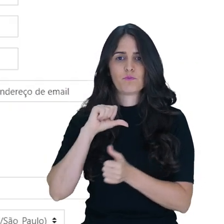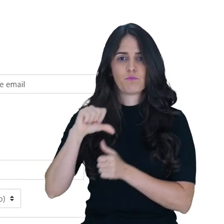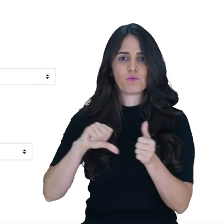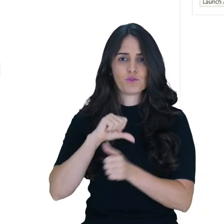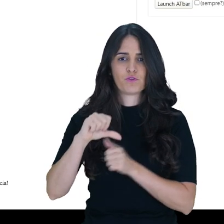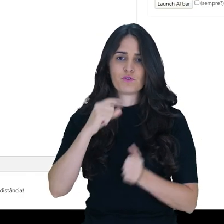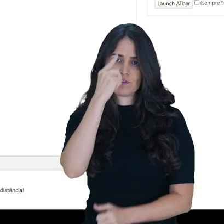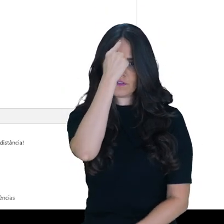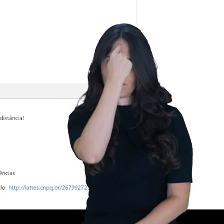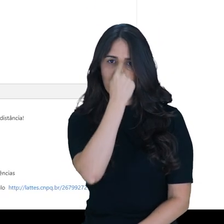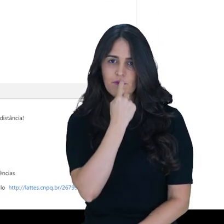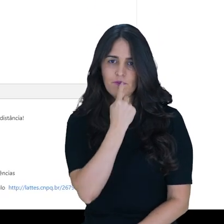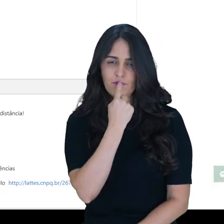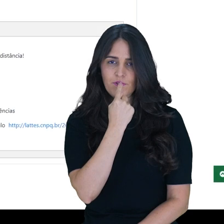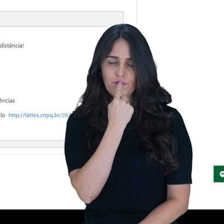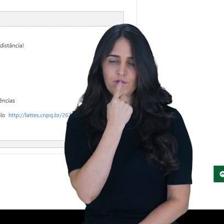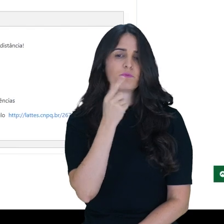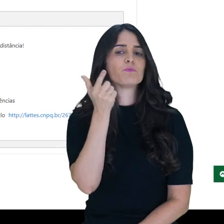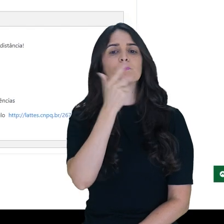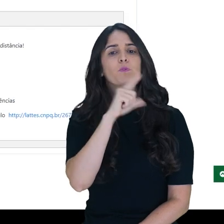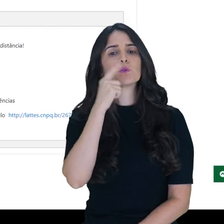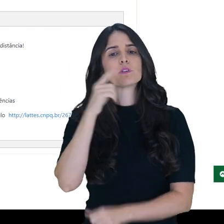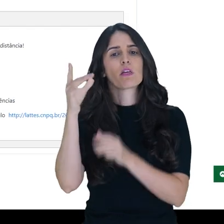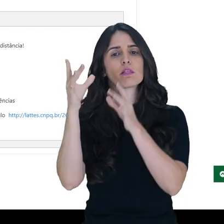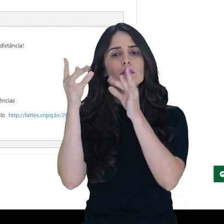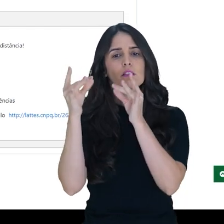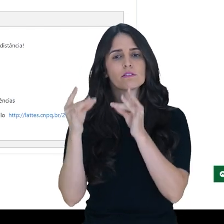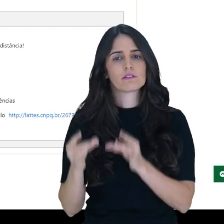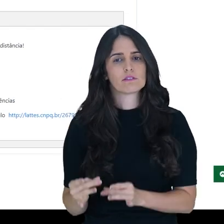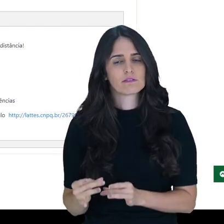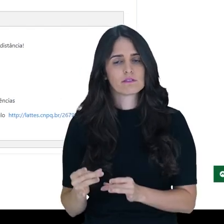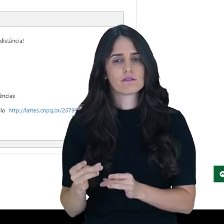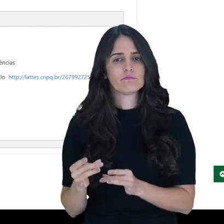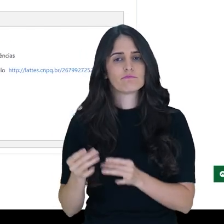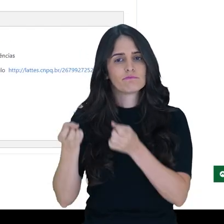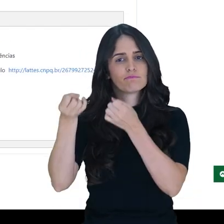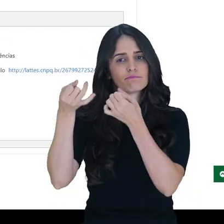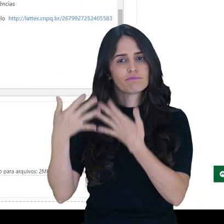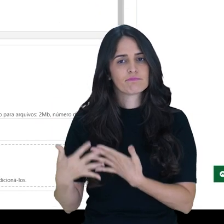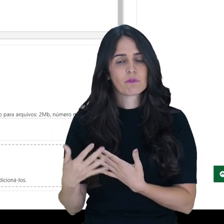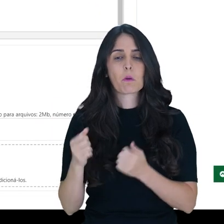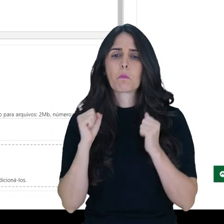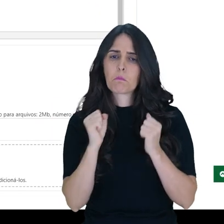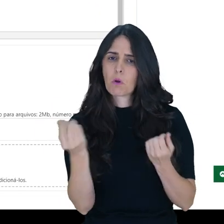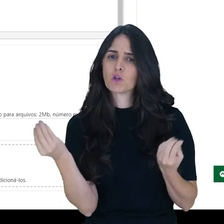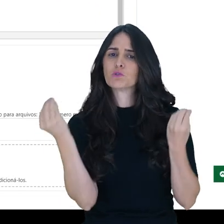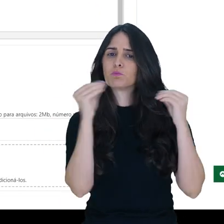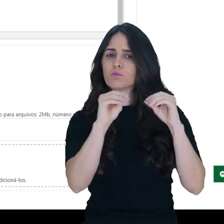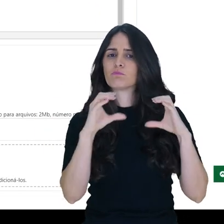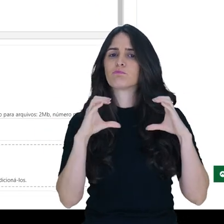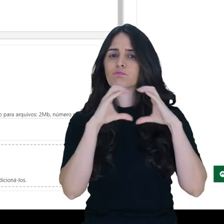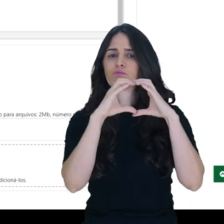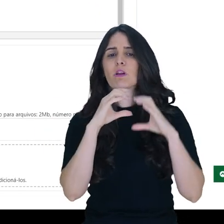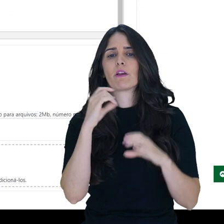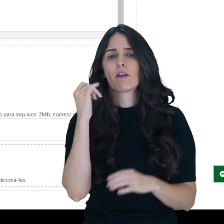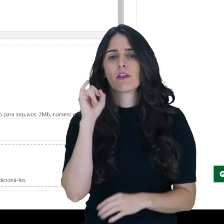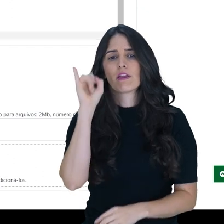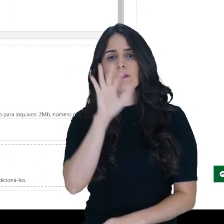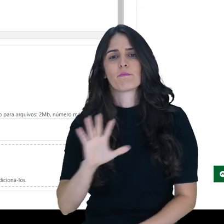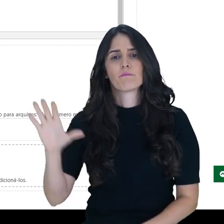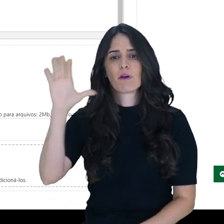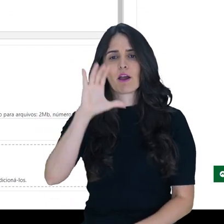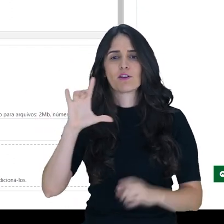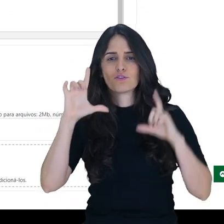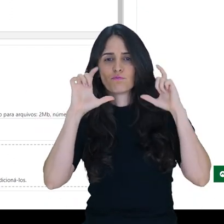perfil. Clicando aqui você vai ter acesso à área de descrição, você pode inserir uma imagem do seu